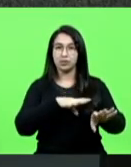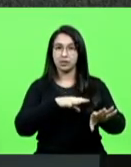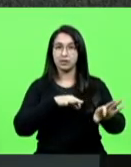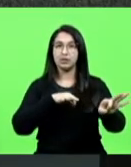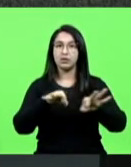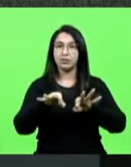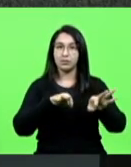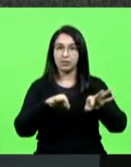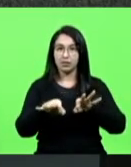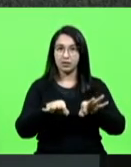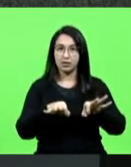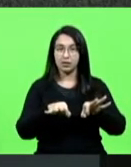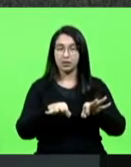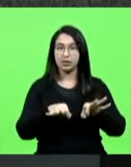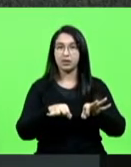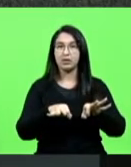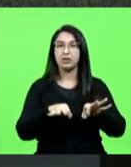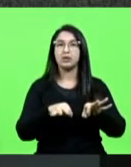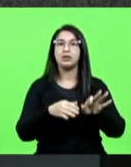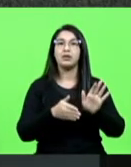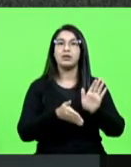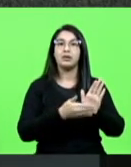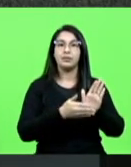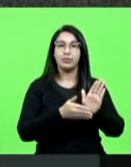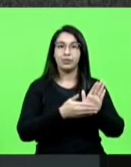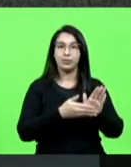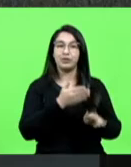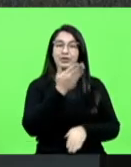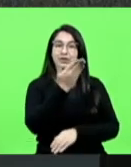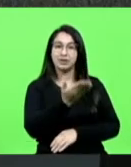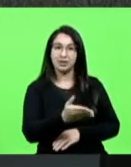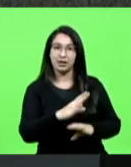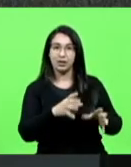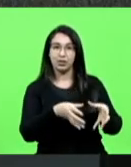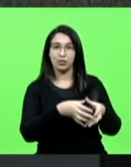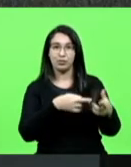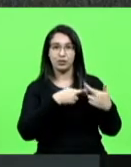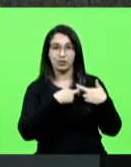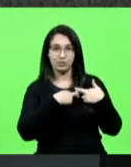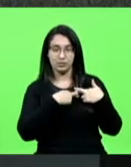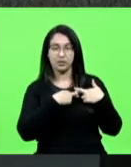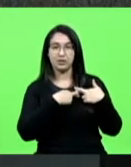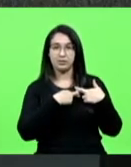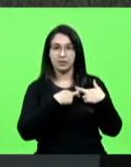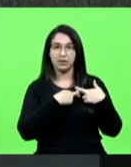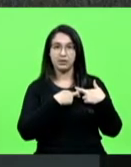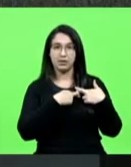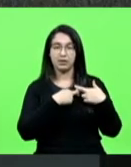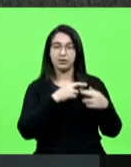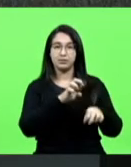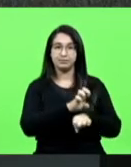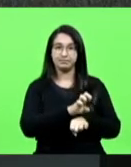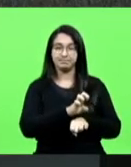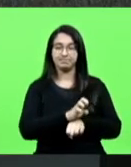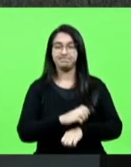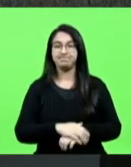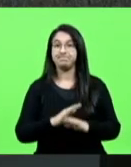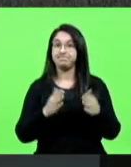ou melhor, é competência da Secretaria do Estado da Educação elaborar proposta curricular estadual. Sendo assim,